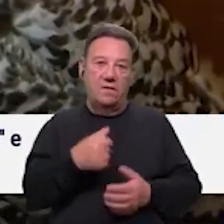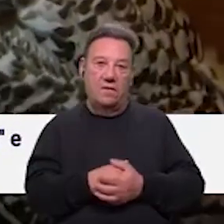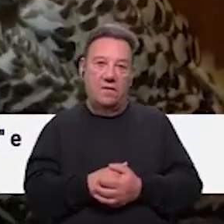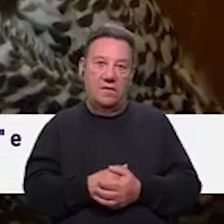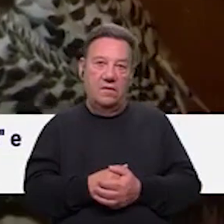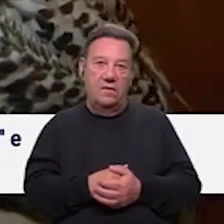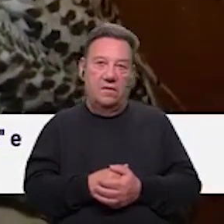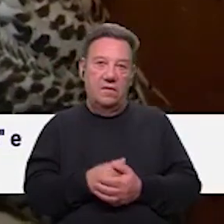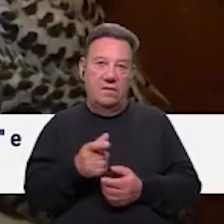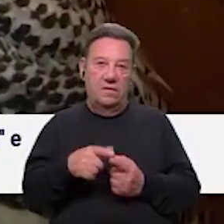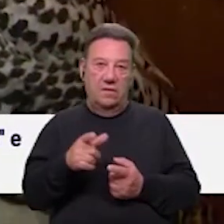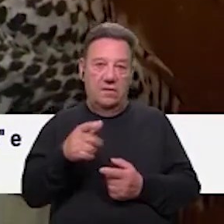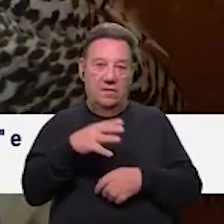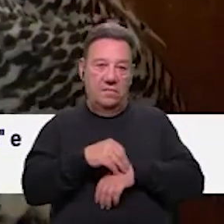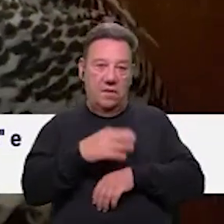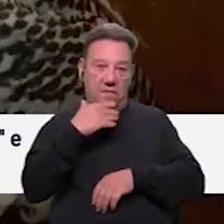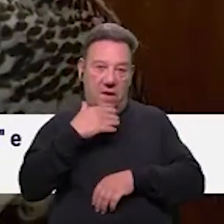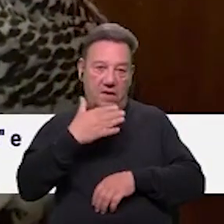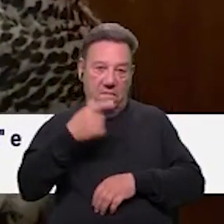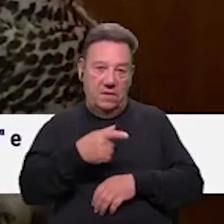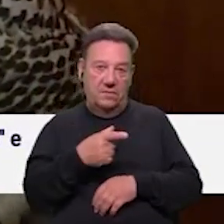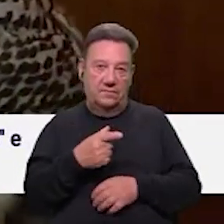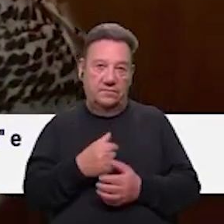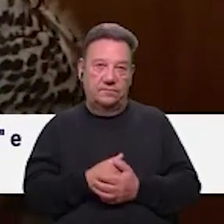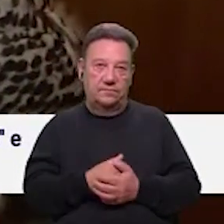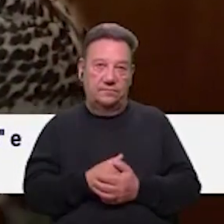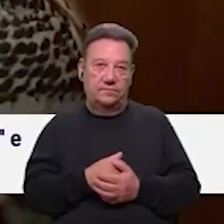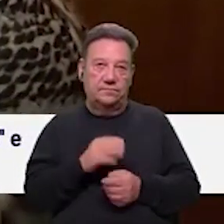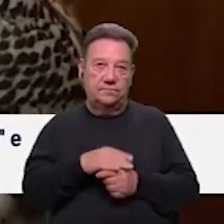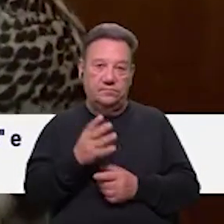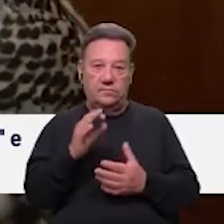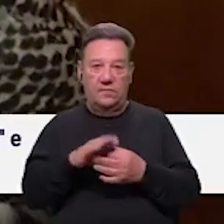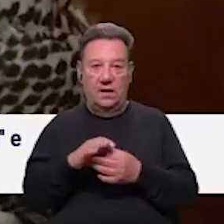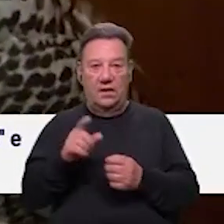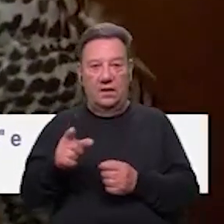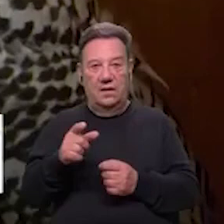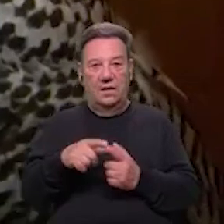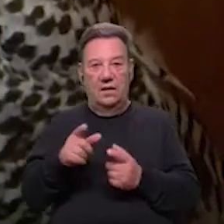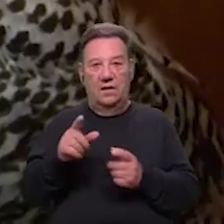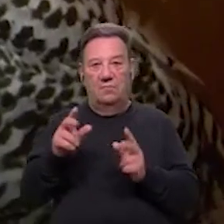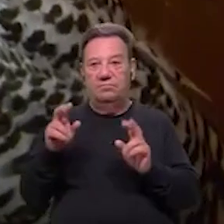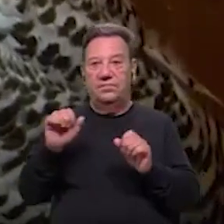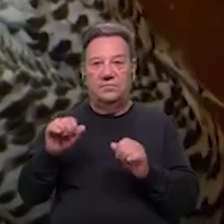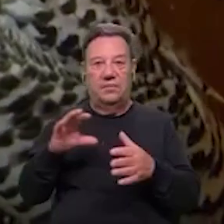Como? É mais papelagem branca, porque é muito ligada assim às cenas de magia,